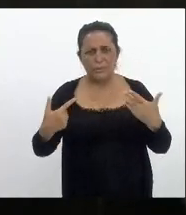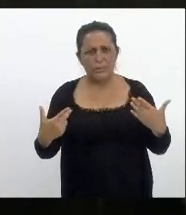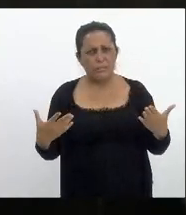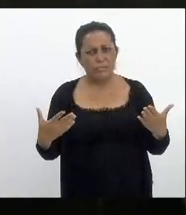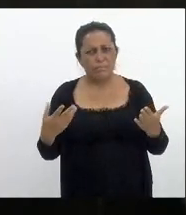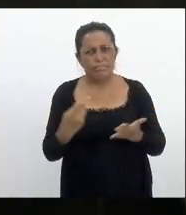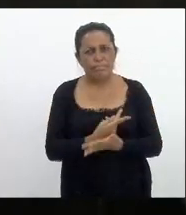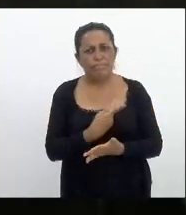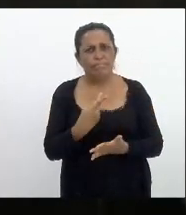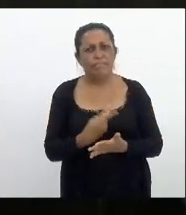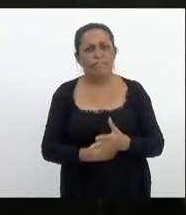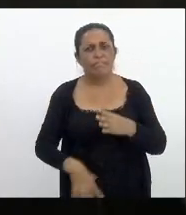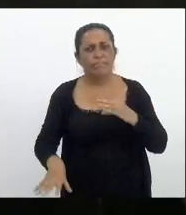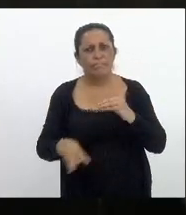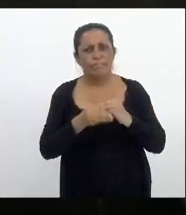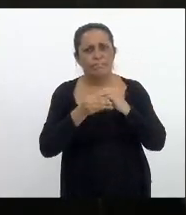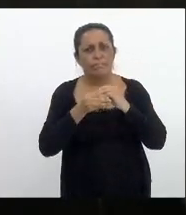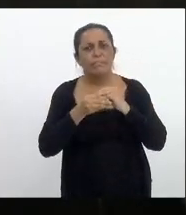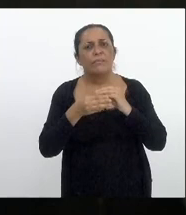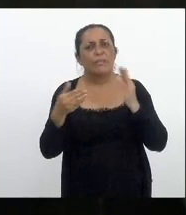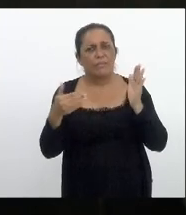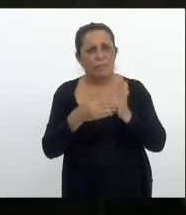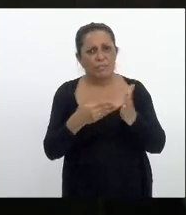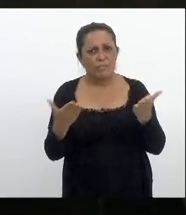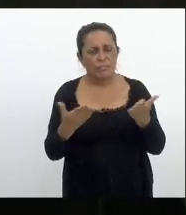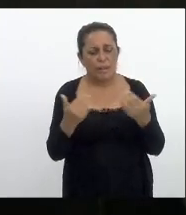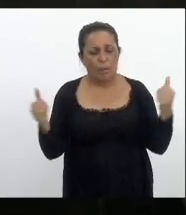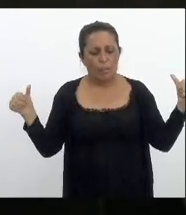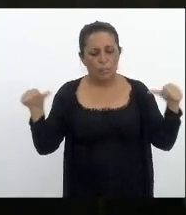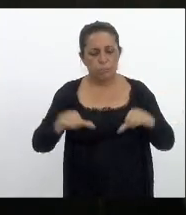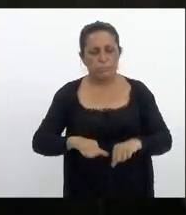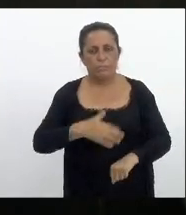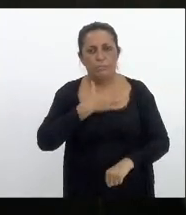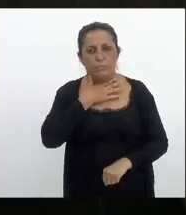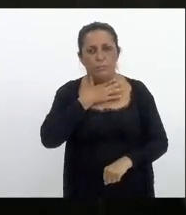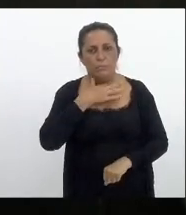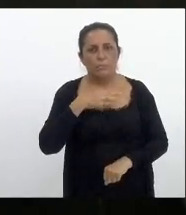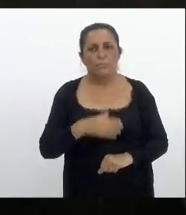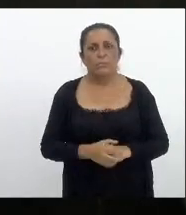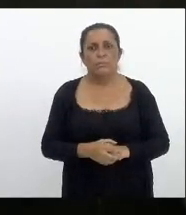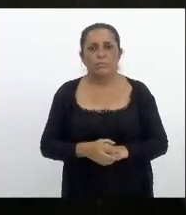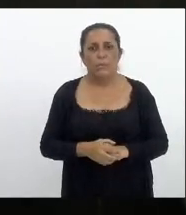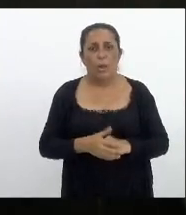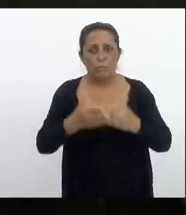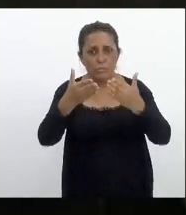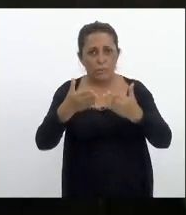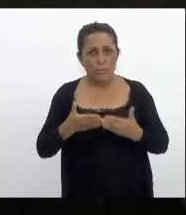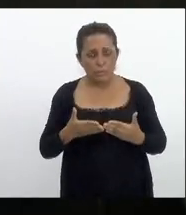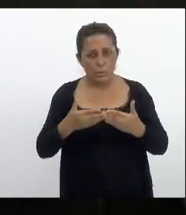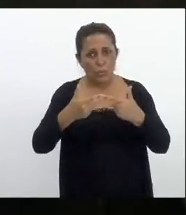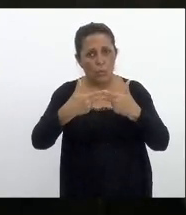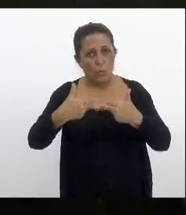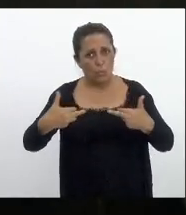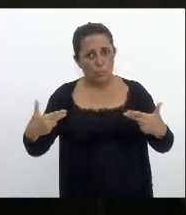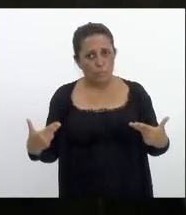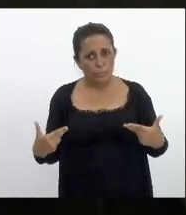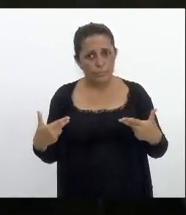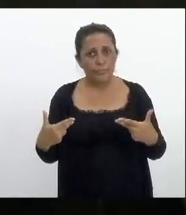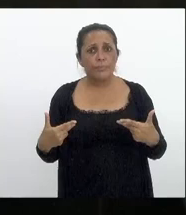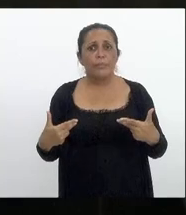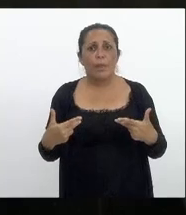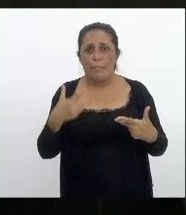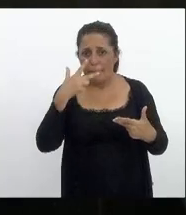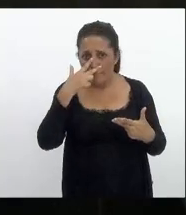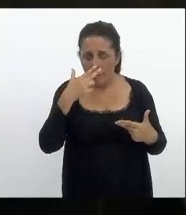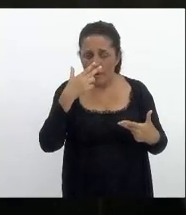verdade para que chegássemos até aqui quero trazer além desses outros elementos que me parecem